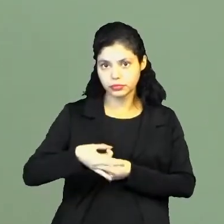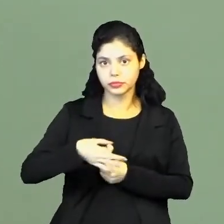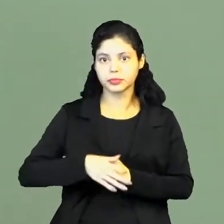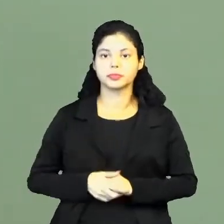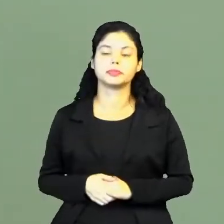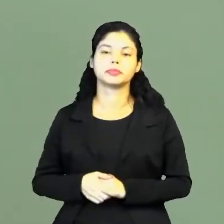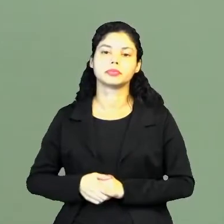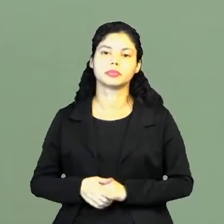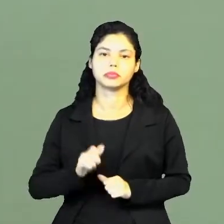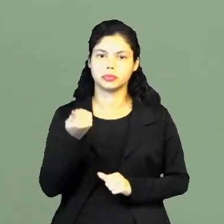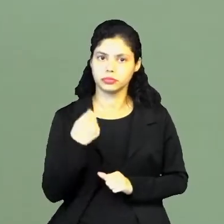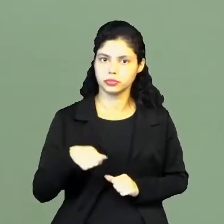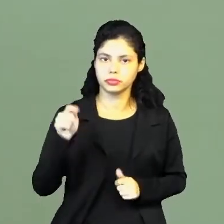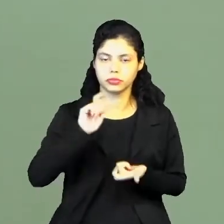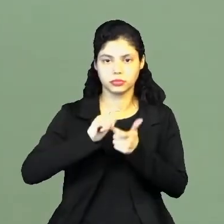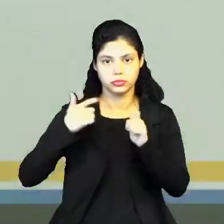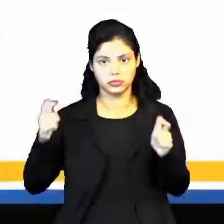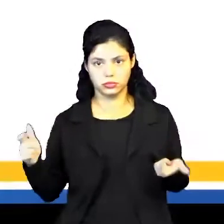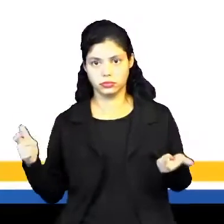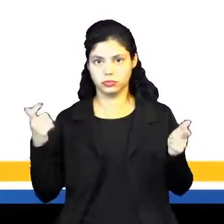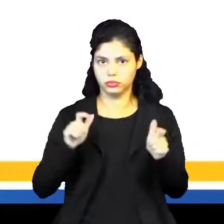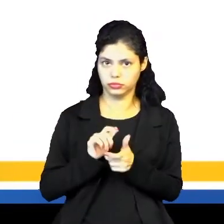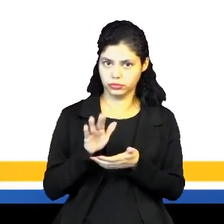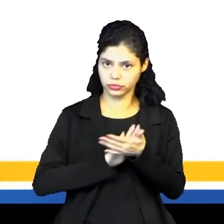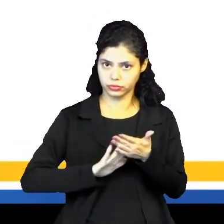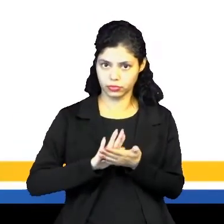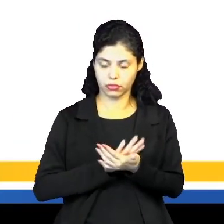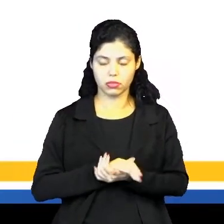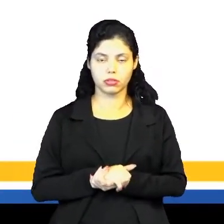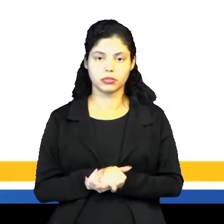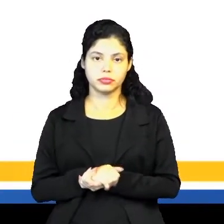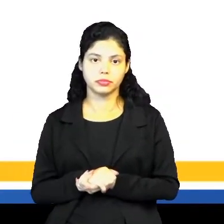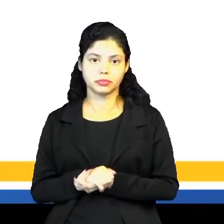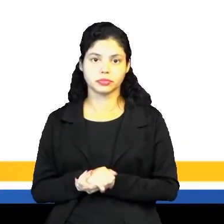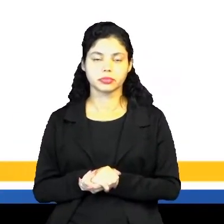ocorreu. Sem aumentar e sem diminuir nada, tá?